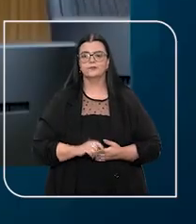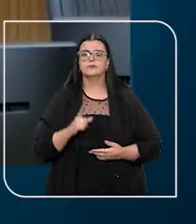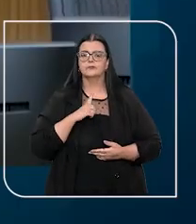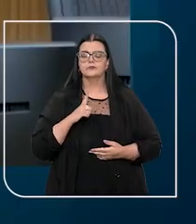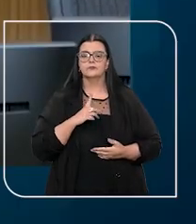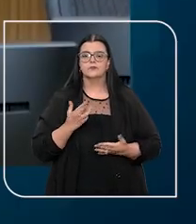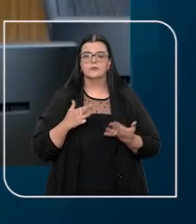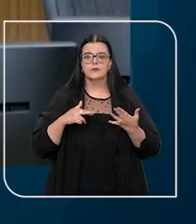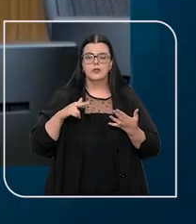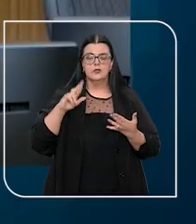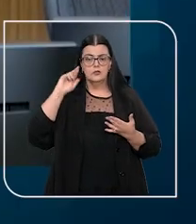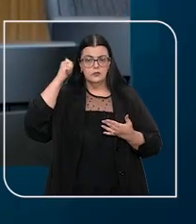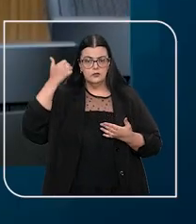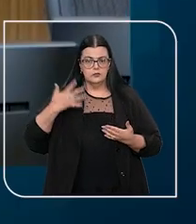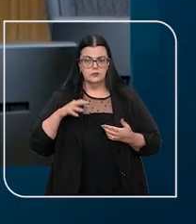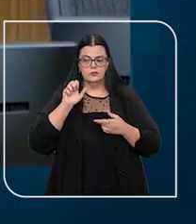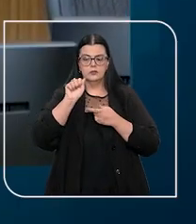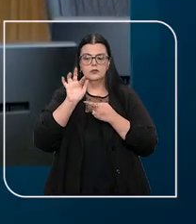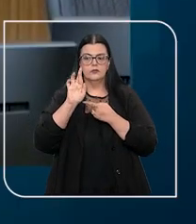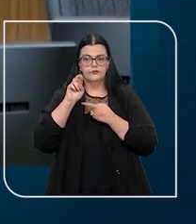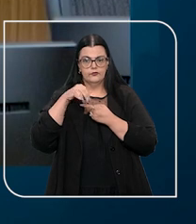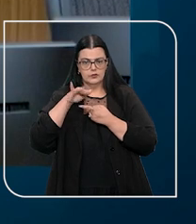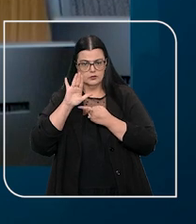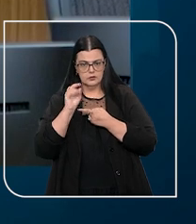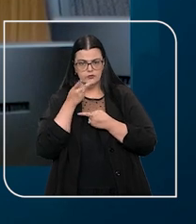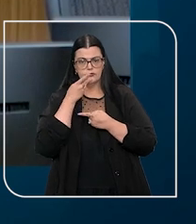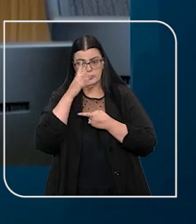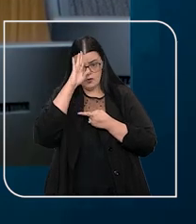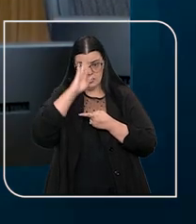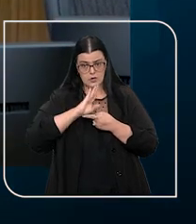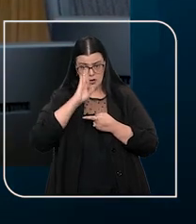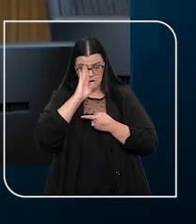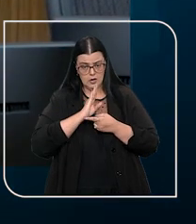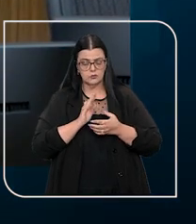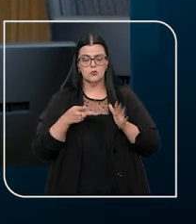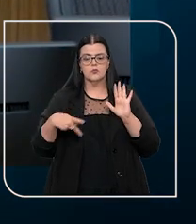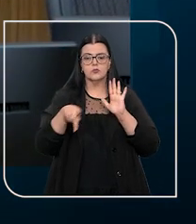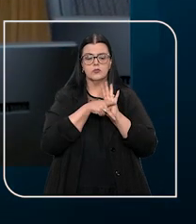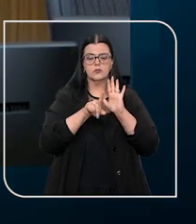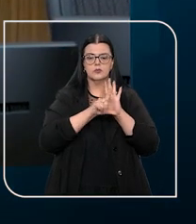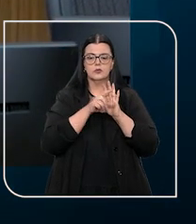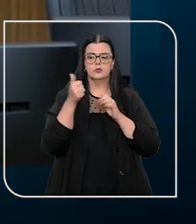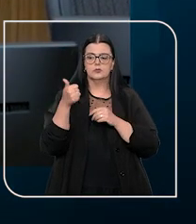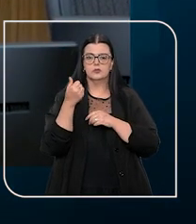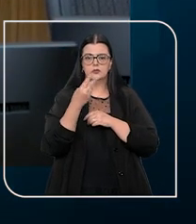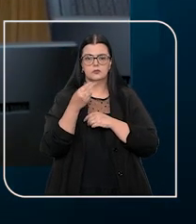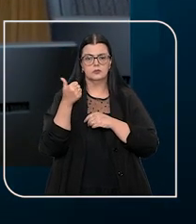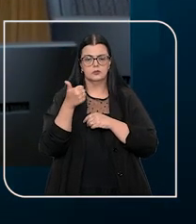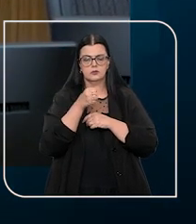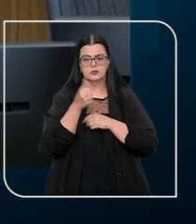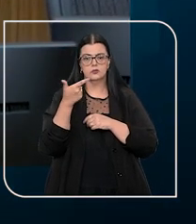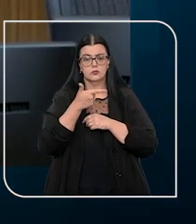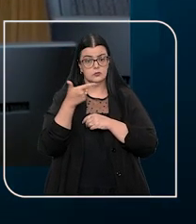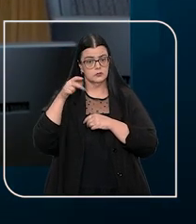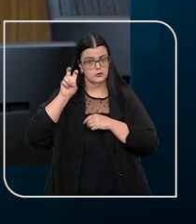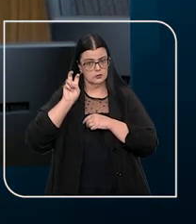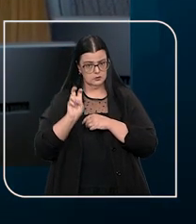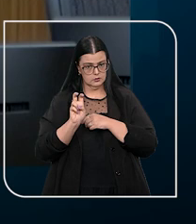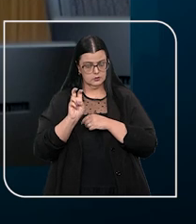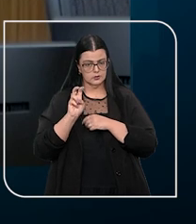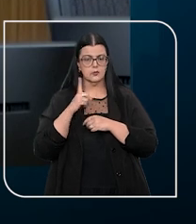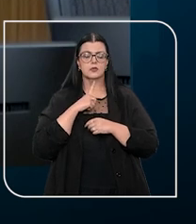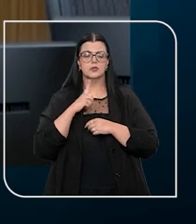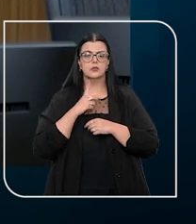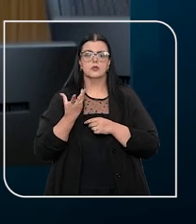O relator na segunda turma, ministro Afrânio Vilela, destacou que a gratuidade prevista na Lei 13.116, de